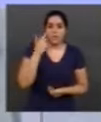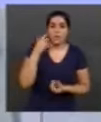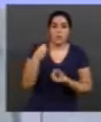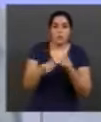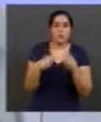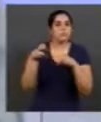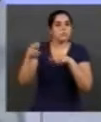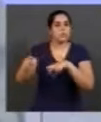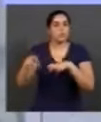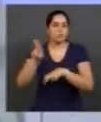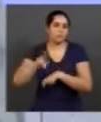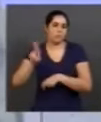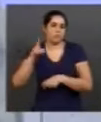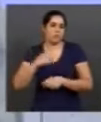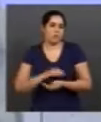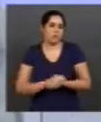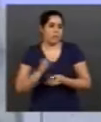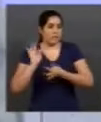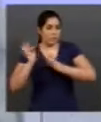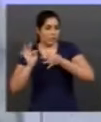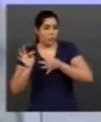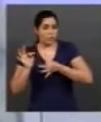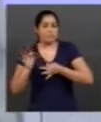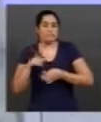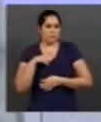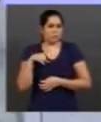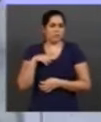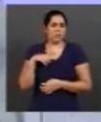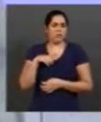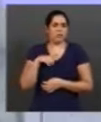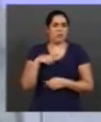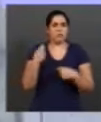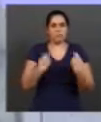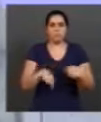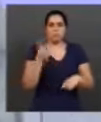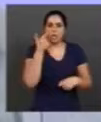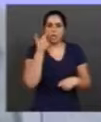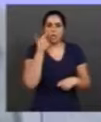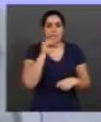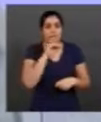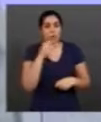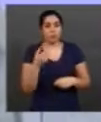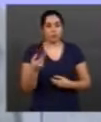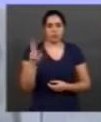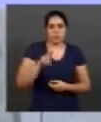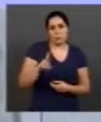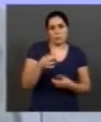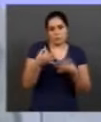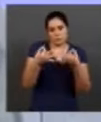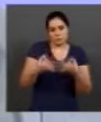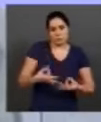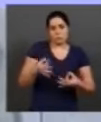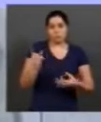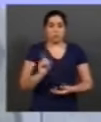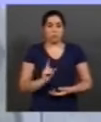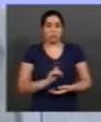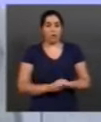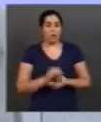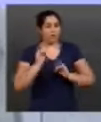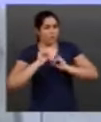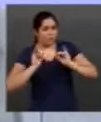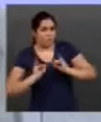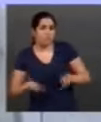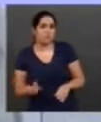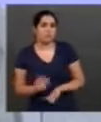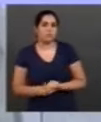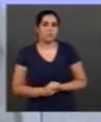tecnologia. A tecnologia está aí. A questão é o bom uso desse equipamento, da tecnologia, da informação, propriamente,